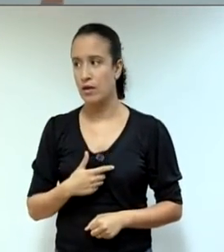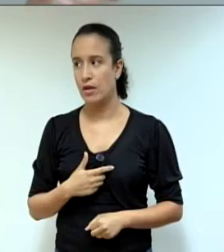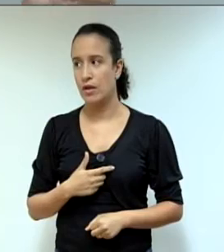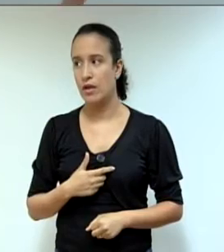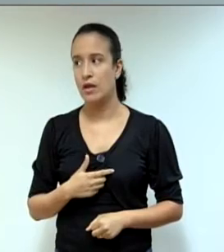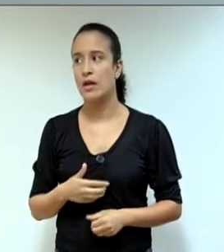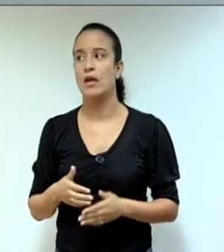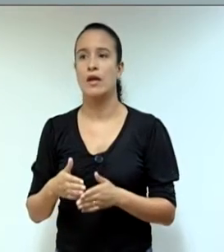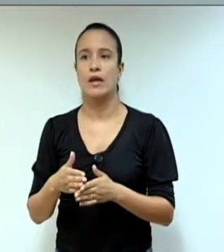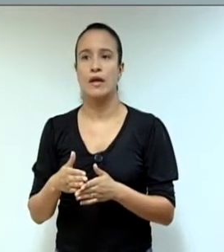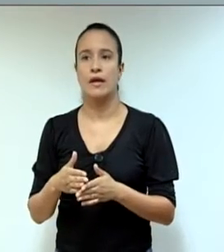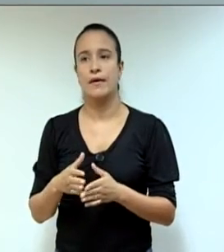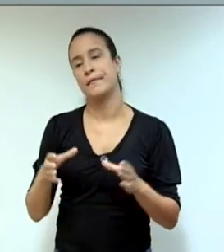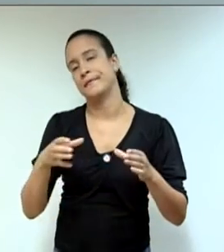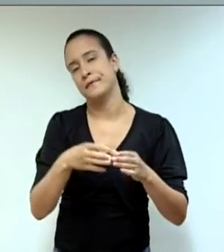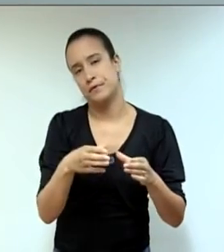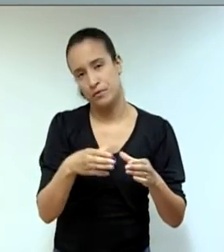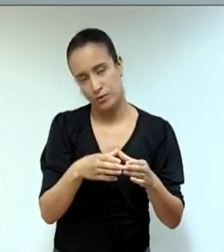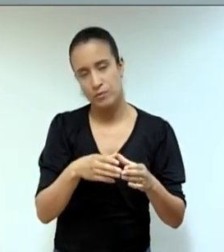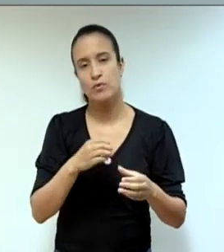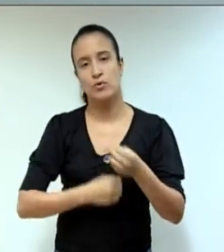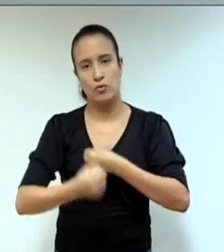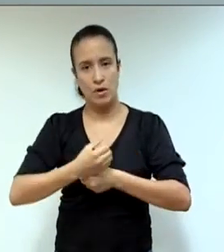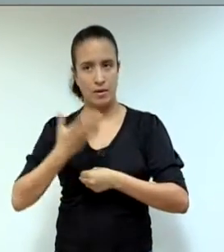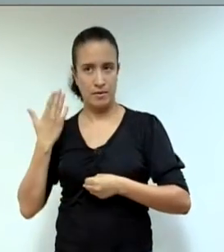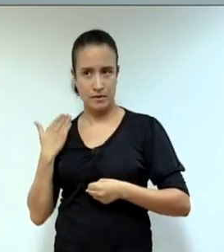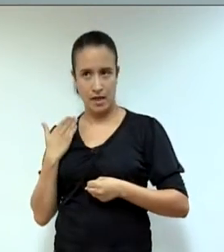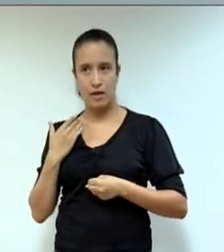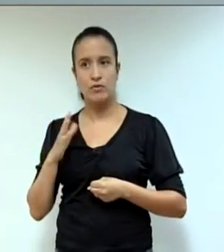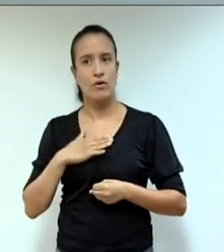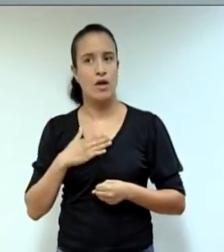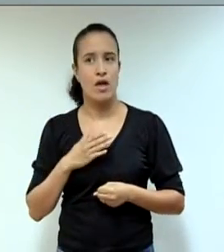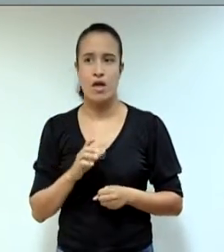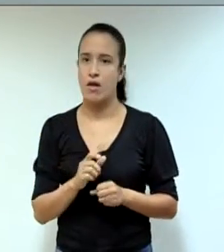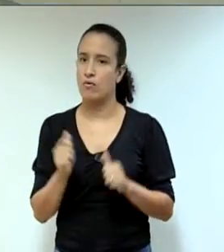com que eu estive no final do ano, eu me abstenho do meu voto.